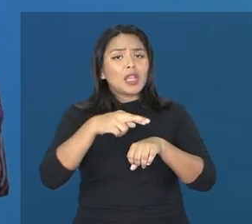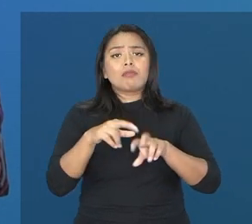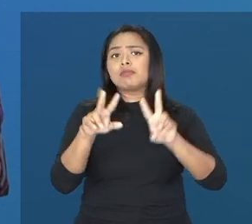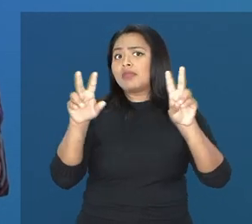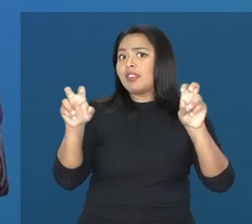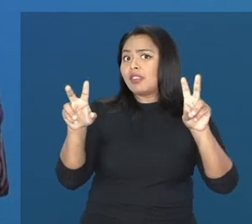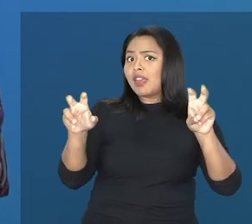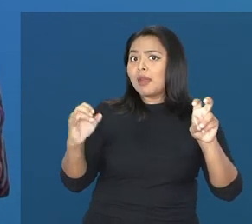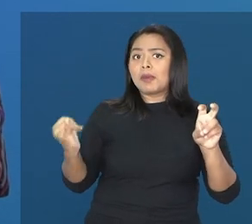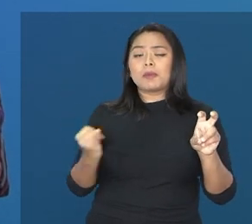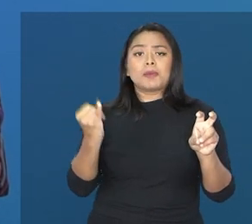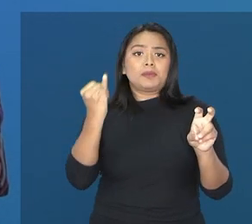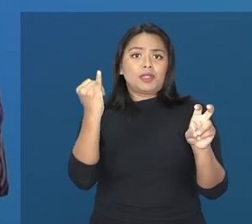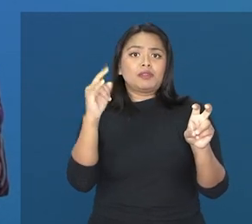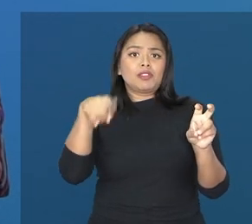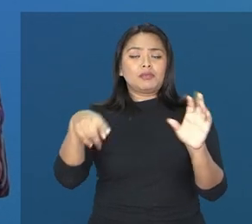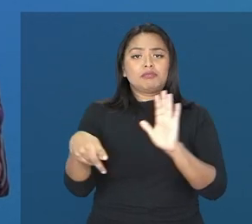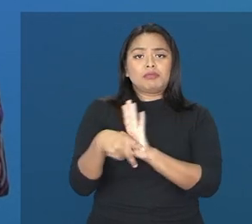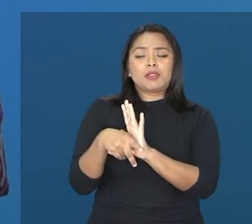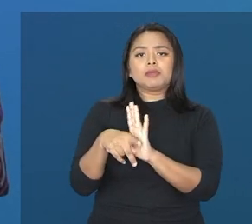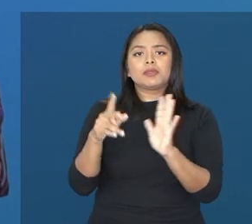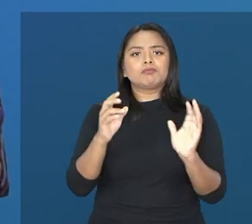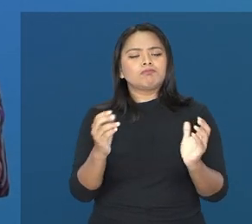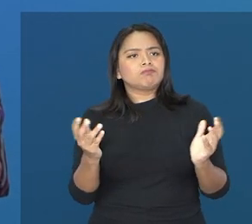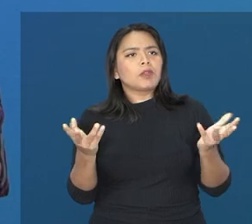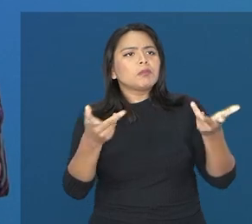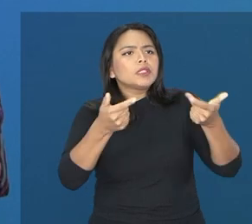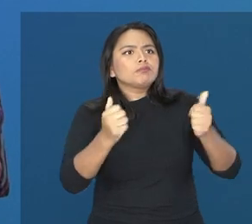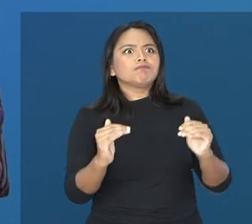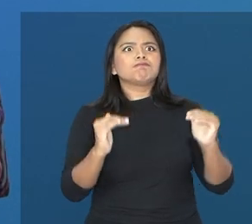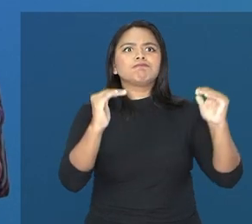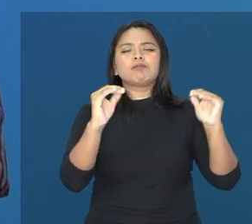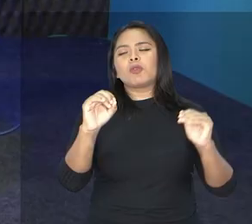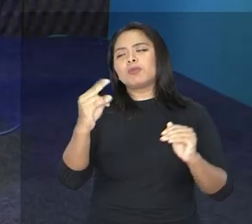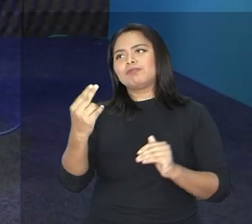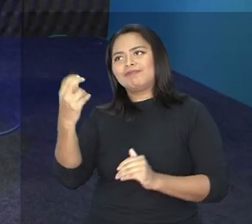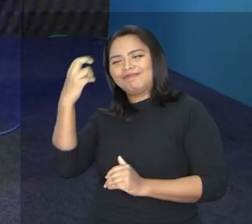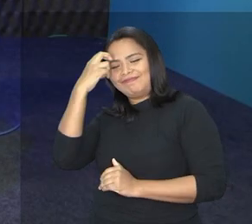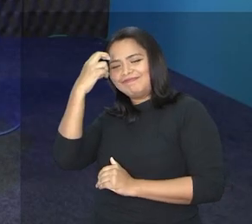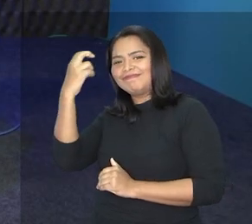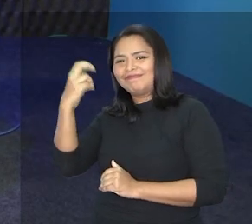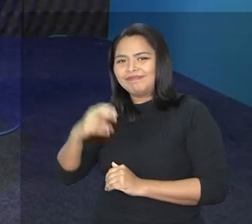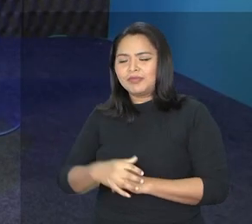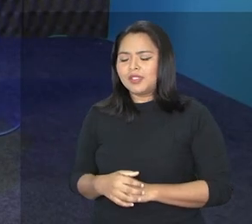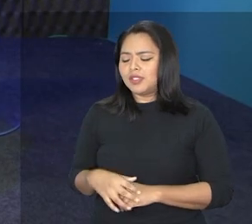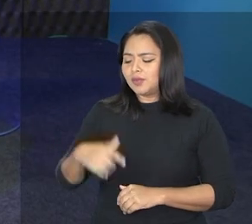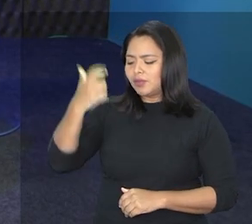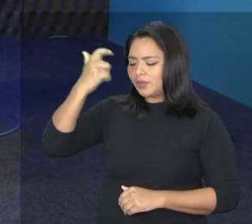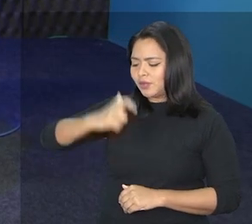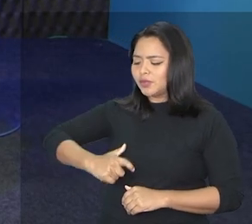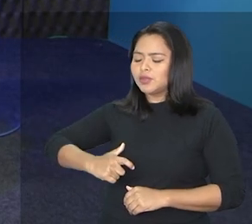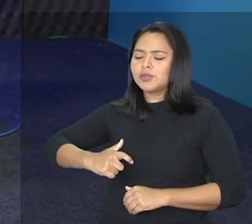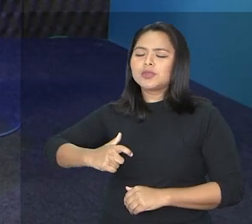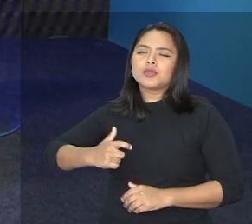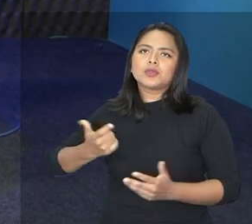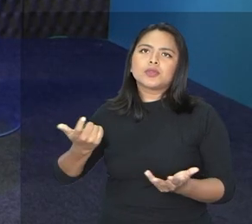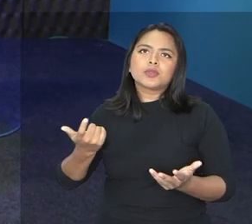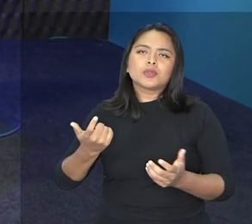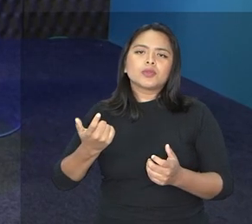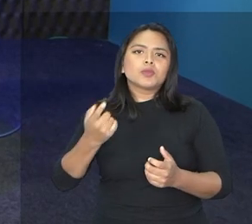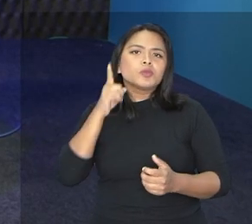tão importante que é o das altas habilidades de superdotação. Eu sou pardo,